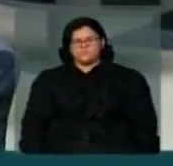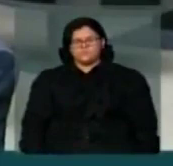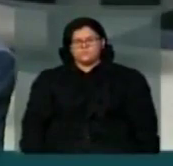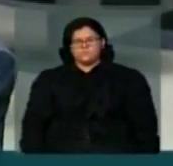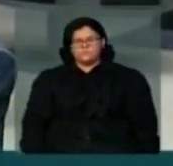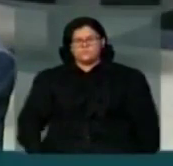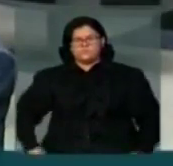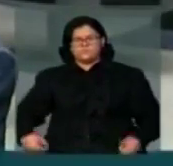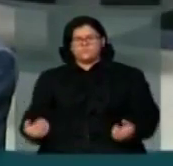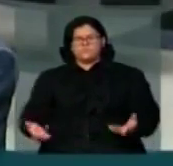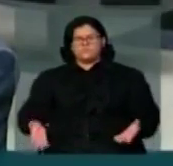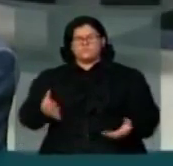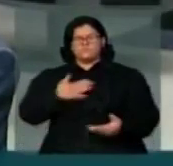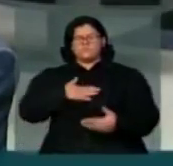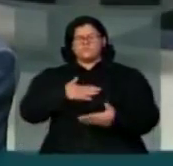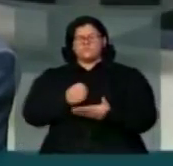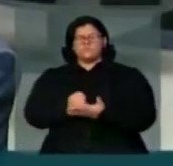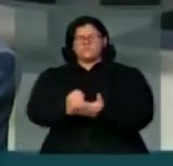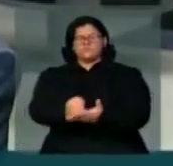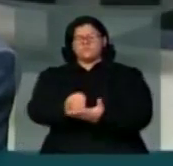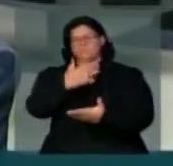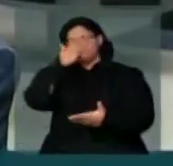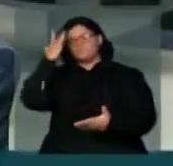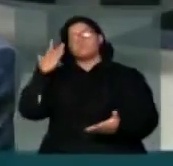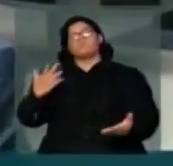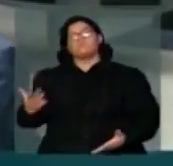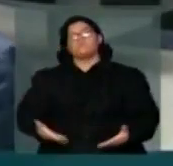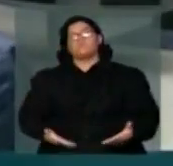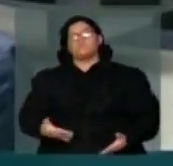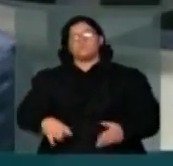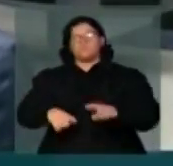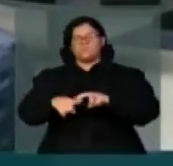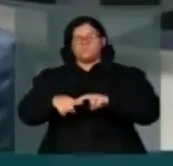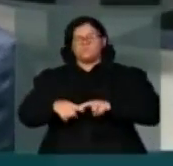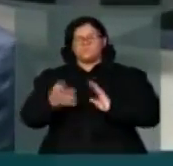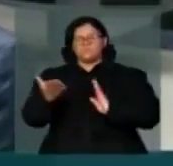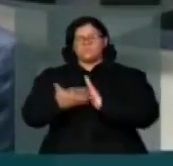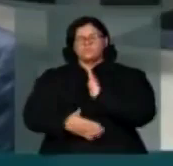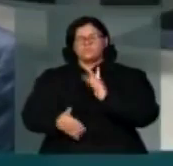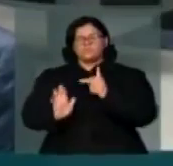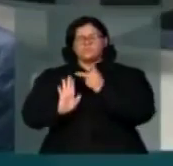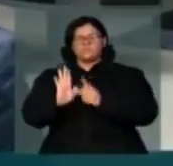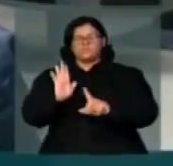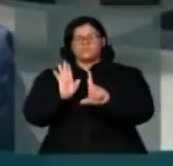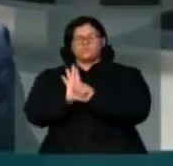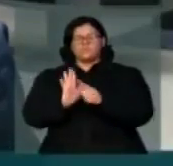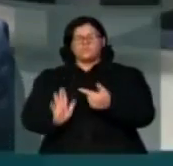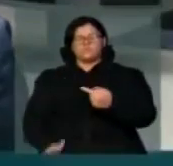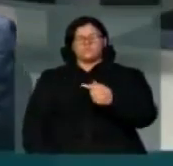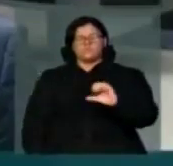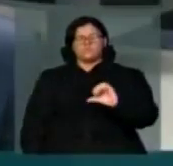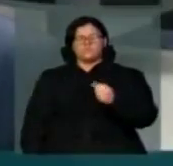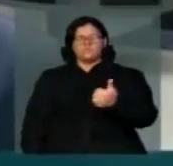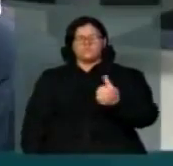solidariedade aos servidores pela aprovação do PL 7919-2014. Obrigado, deputado.